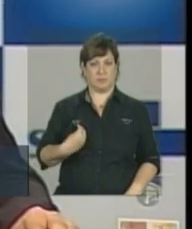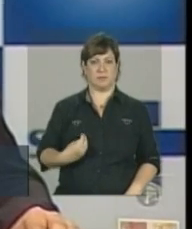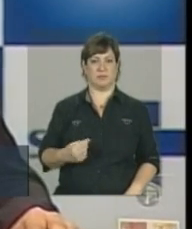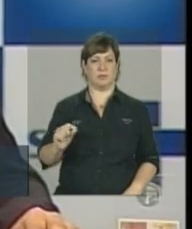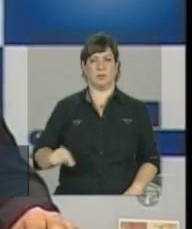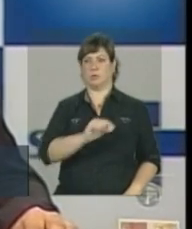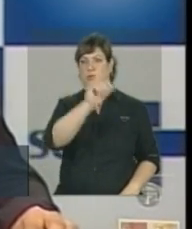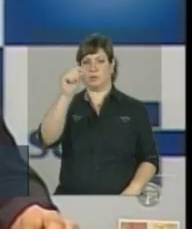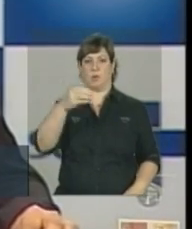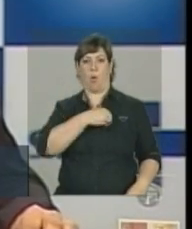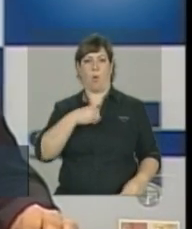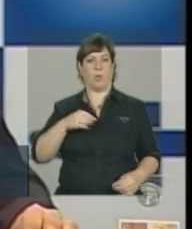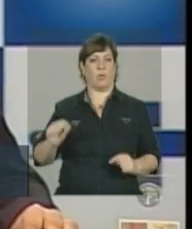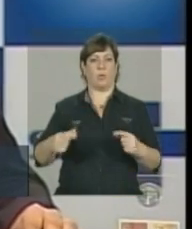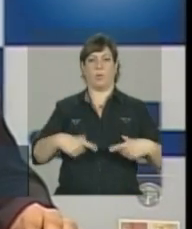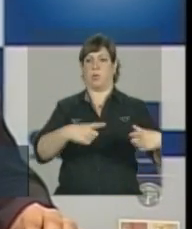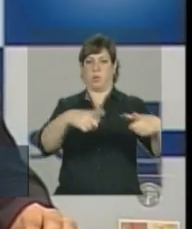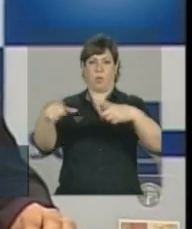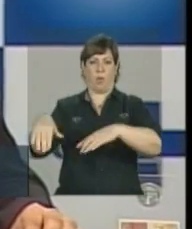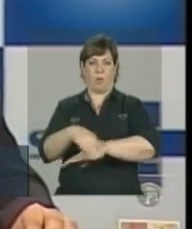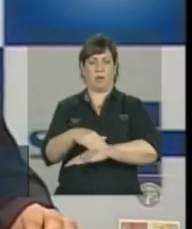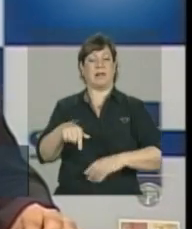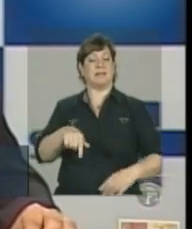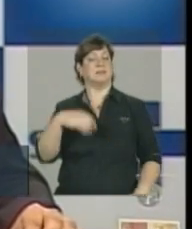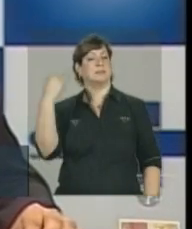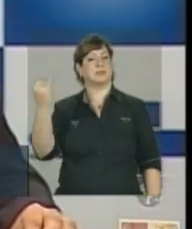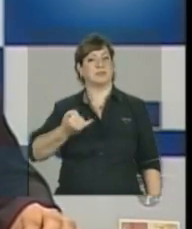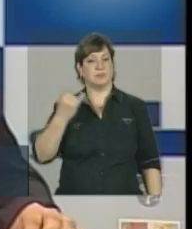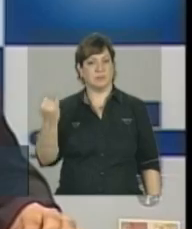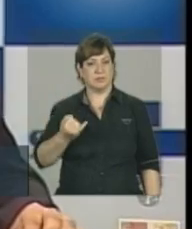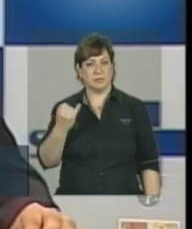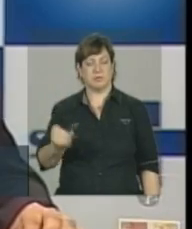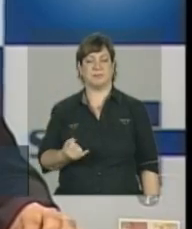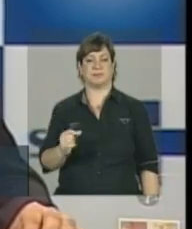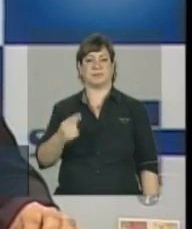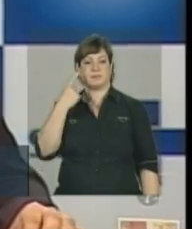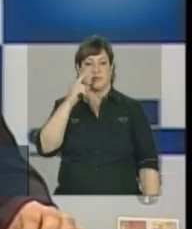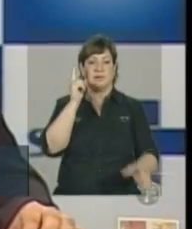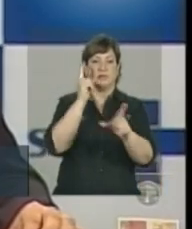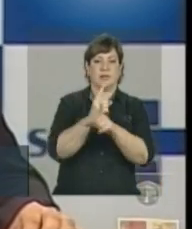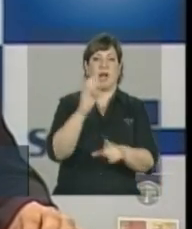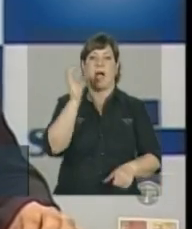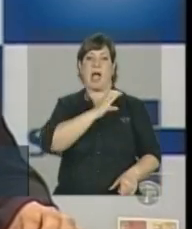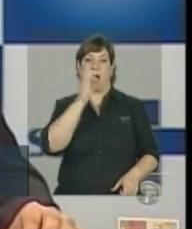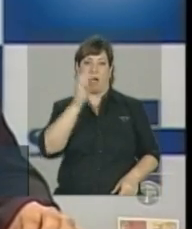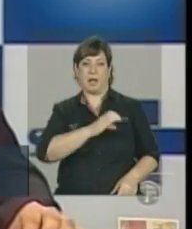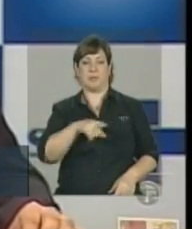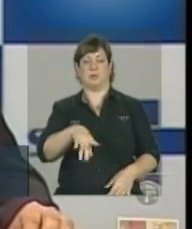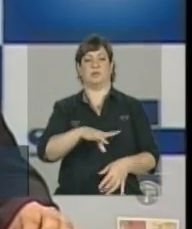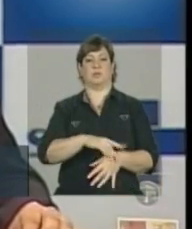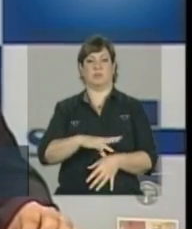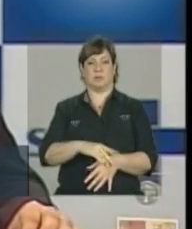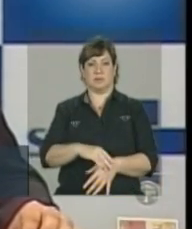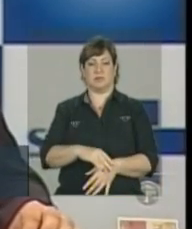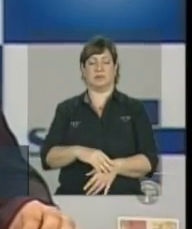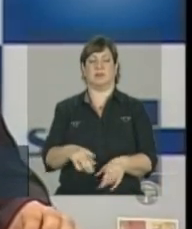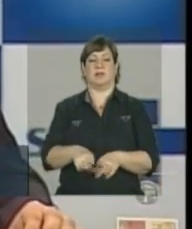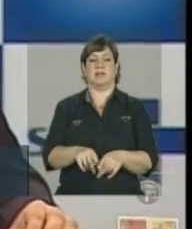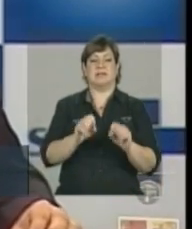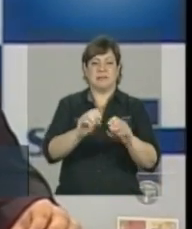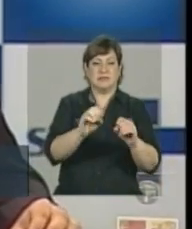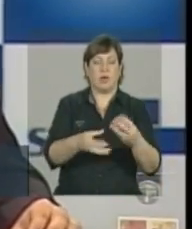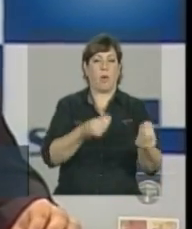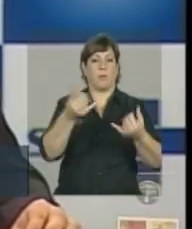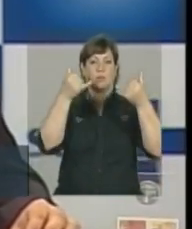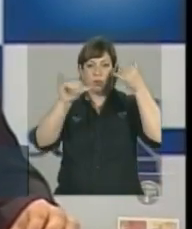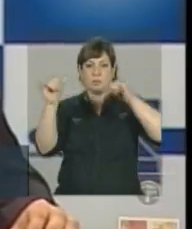acreditamos que será um equipamento fundamental para não só o diagnóstico precoce, as orientações de